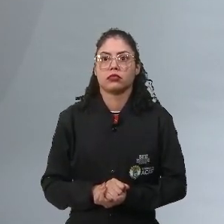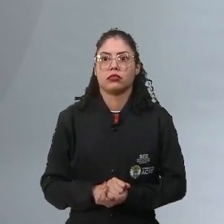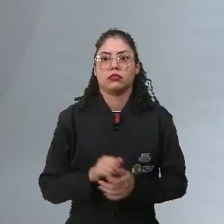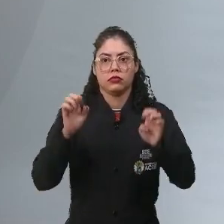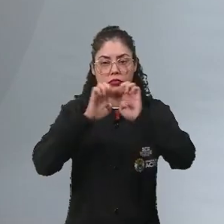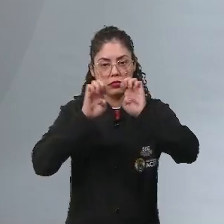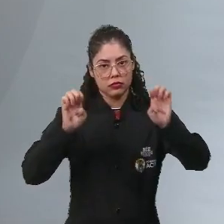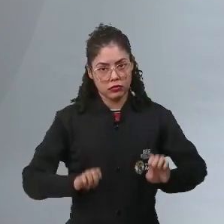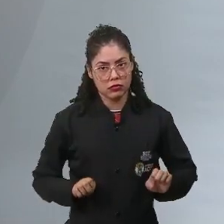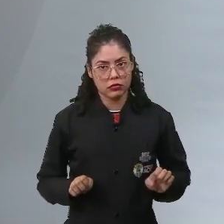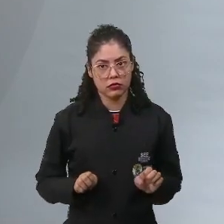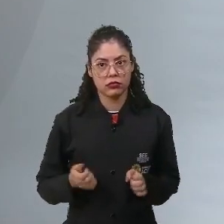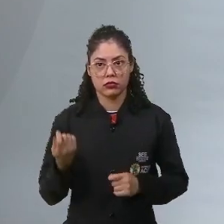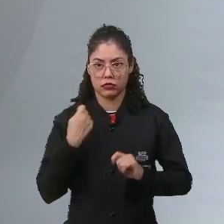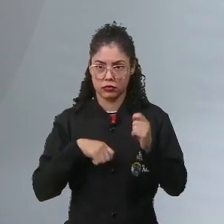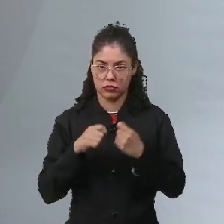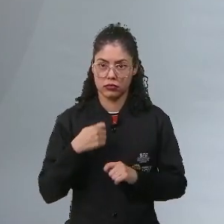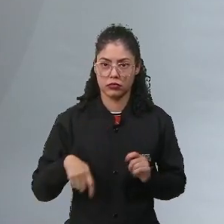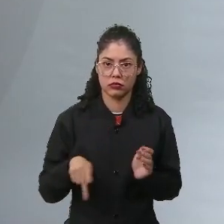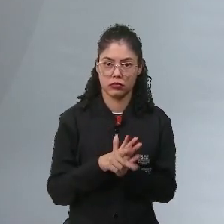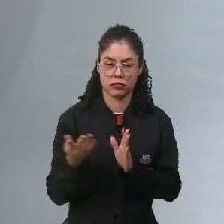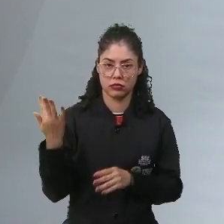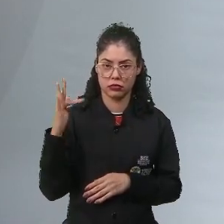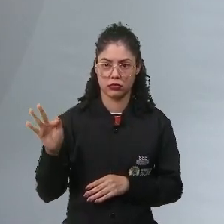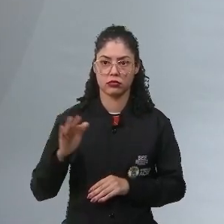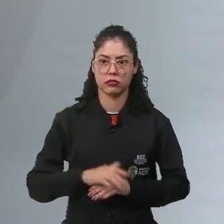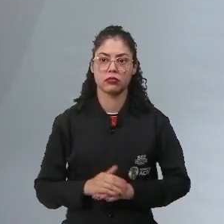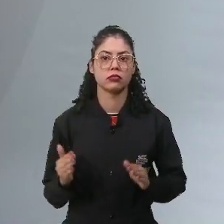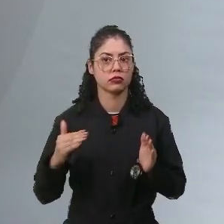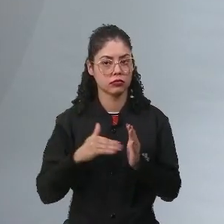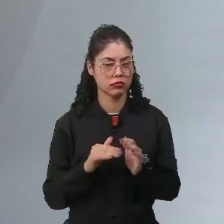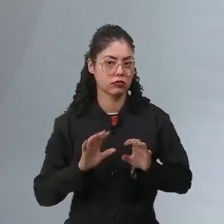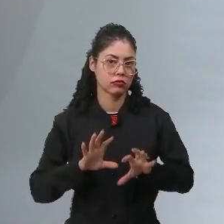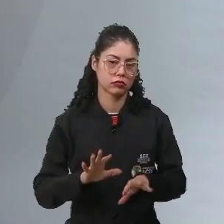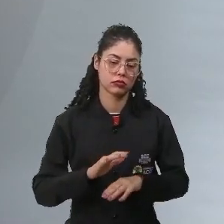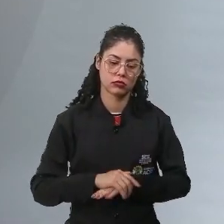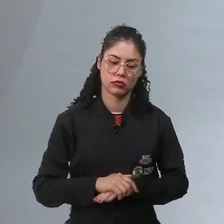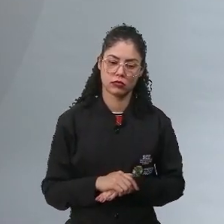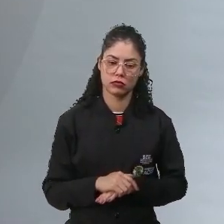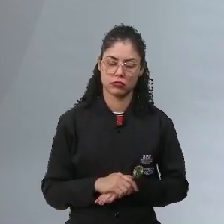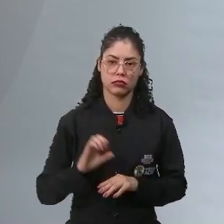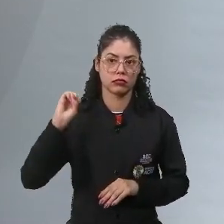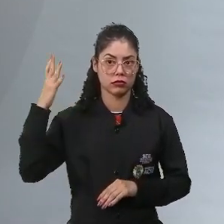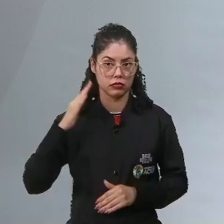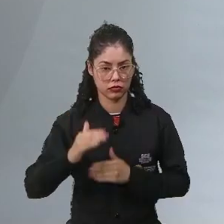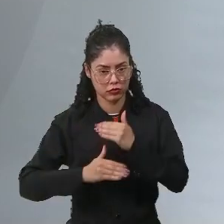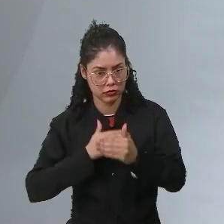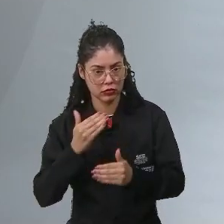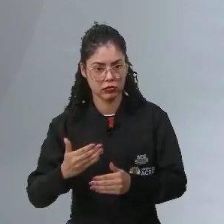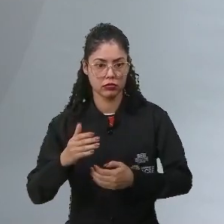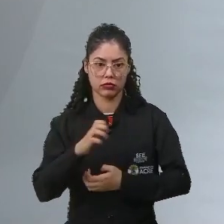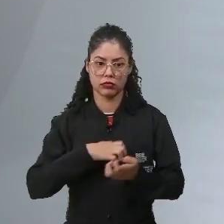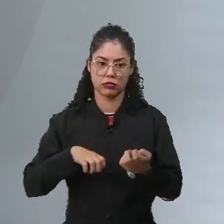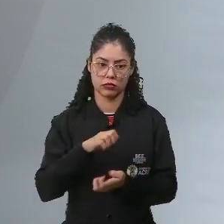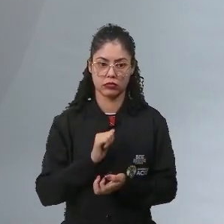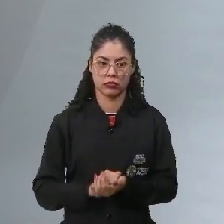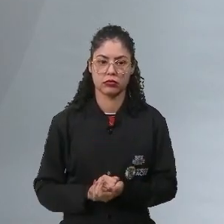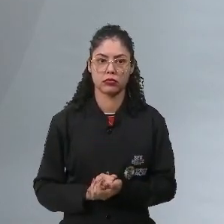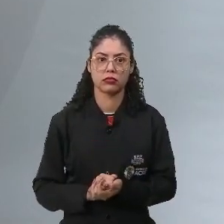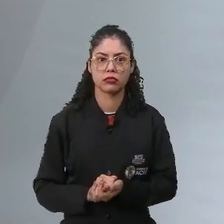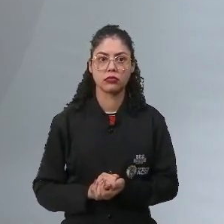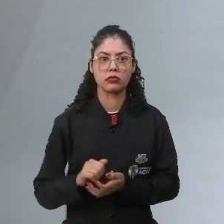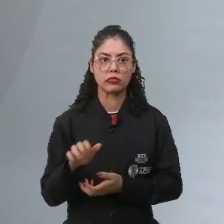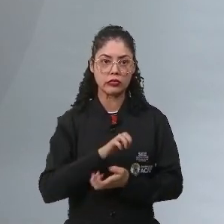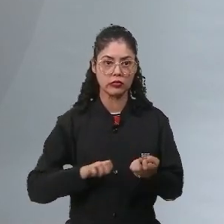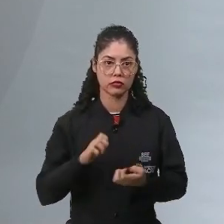reestruturar, principalmente economicamente, a França. Até então, não aconteceu durante todo o processo revolucionário. Então, a